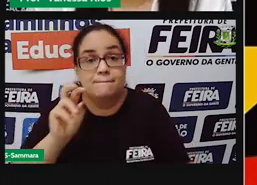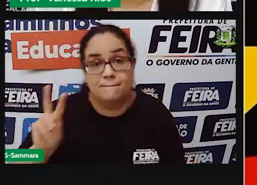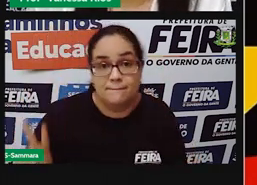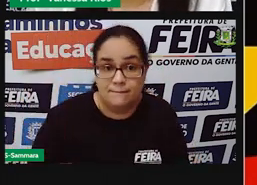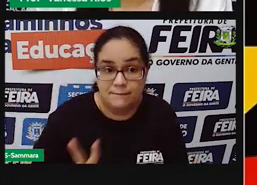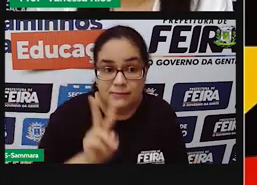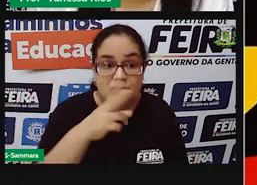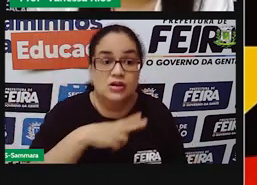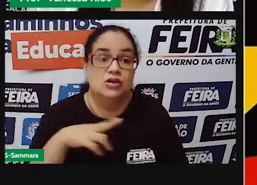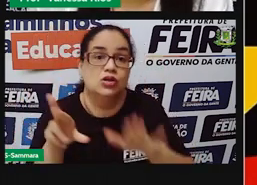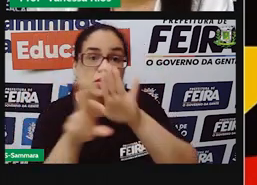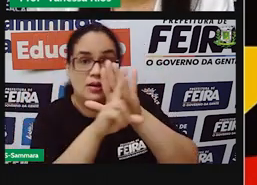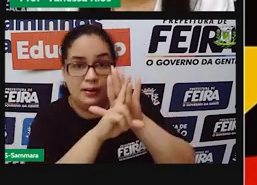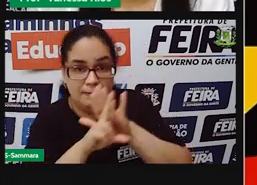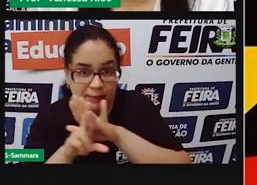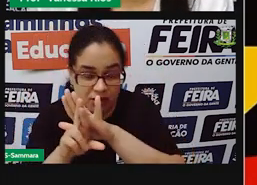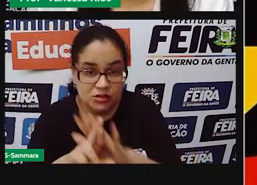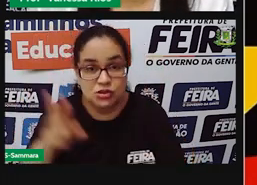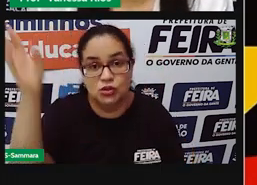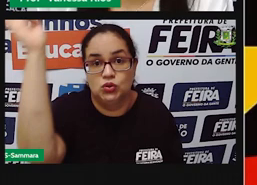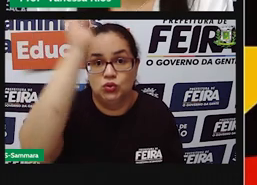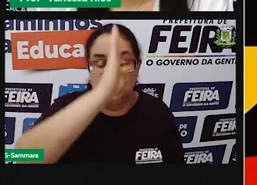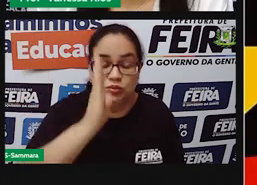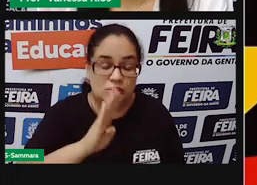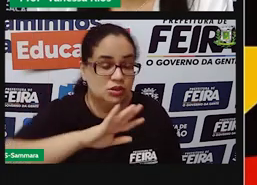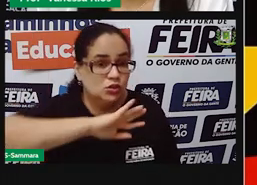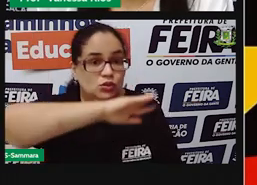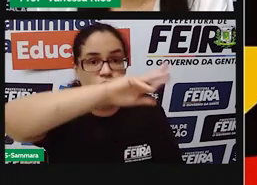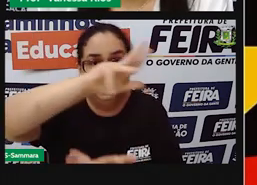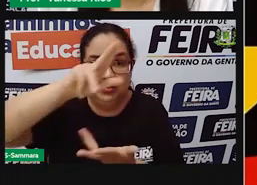representação para o Brasil e para o mundo todo.